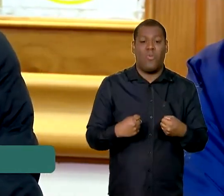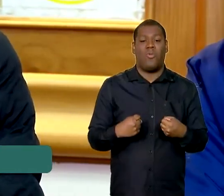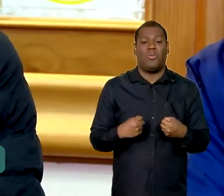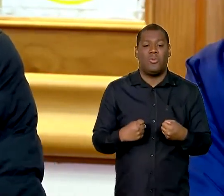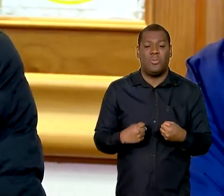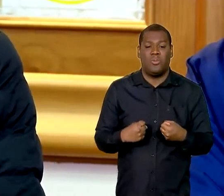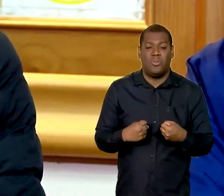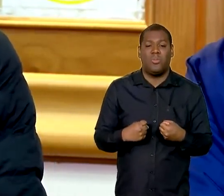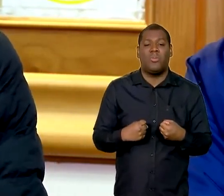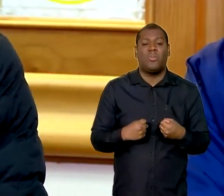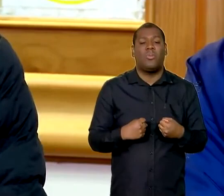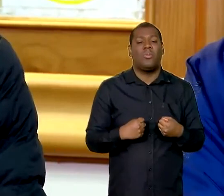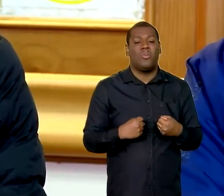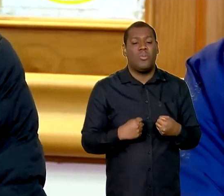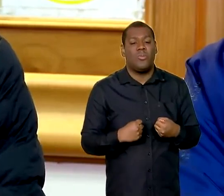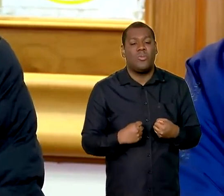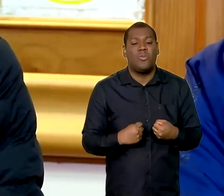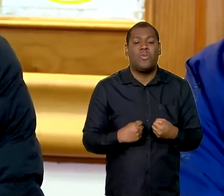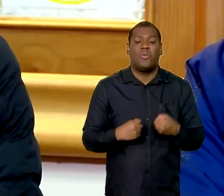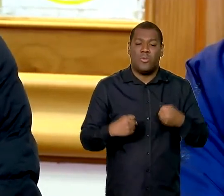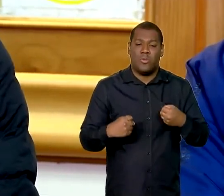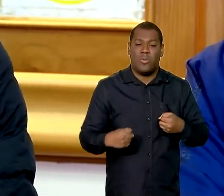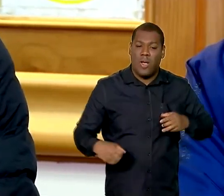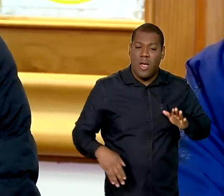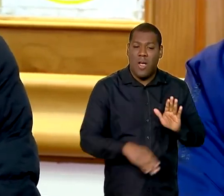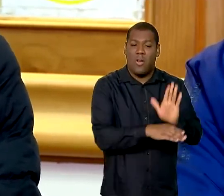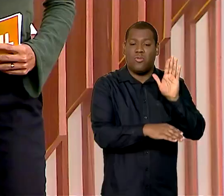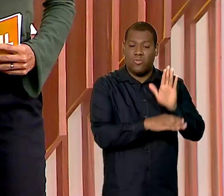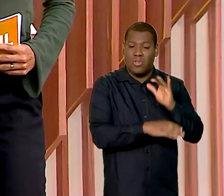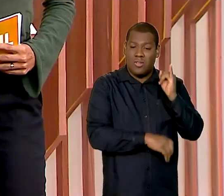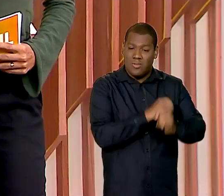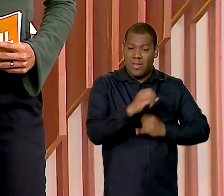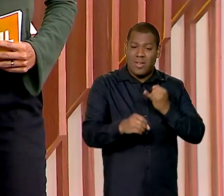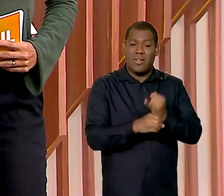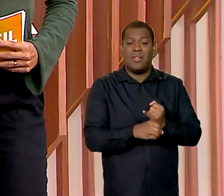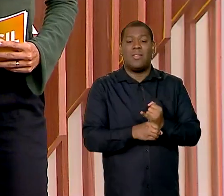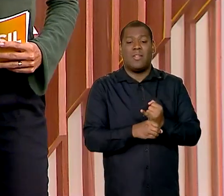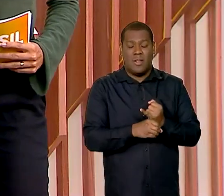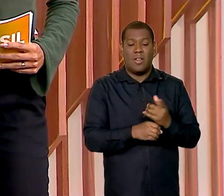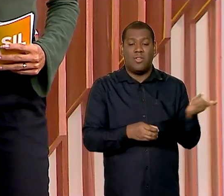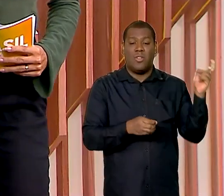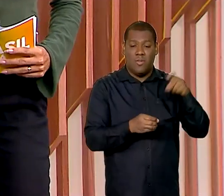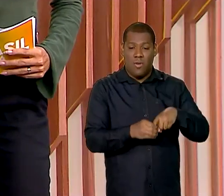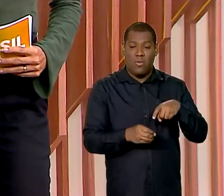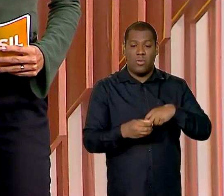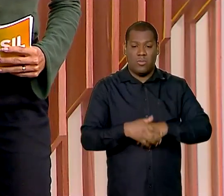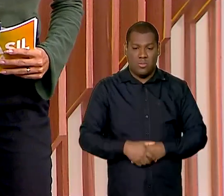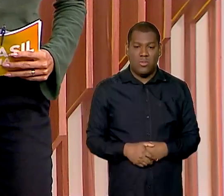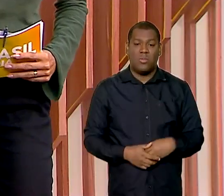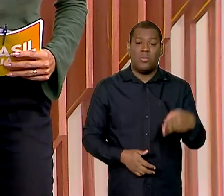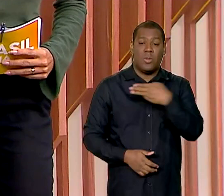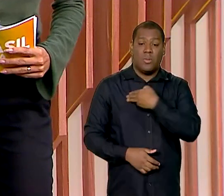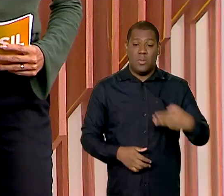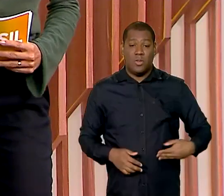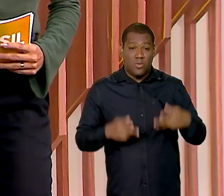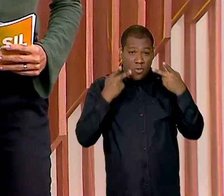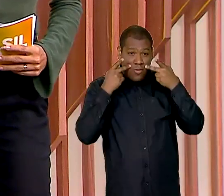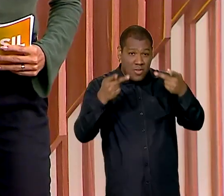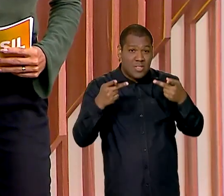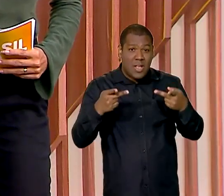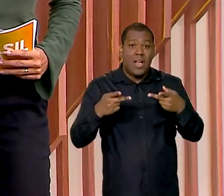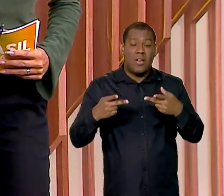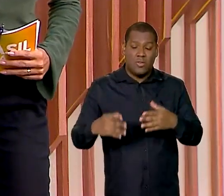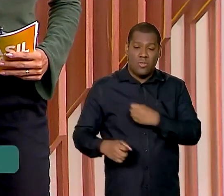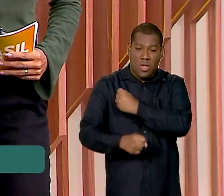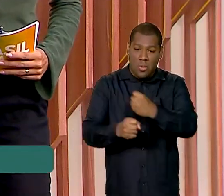mobilizadas para restabelecer os serviços. E olha, os ministros visitaram abrigos e cozinhas